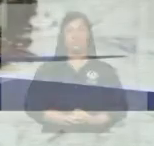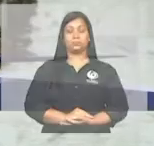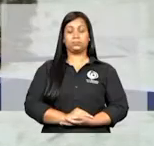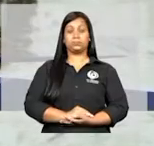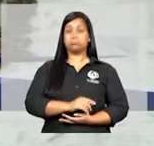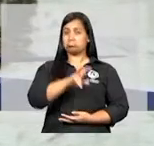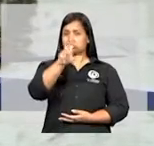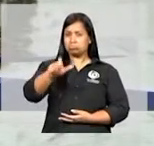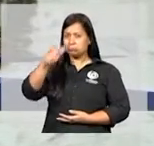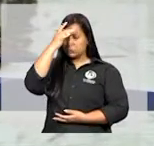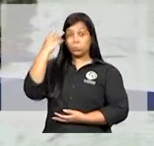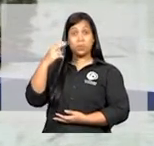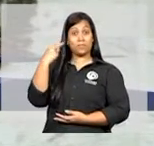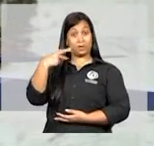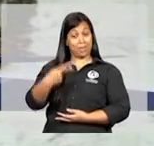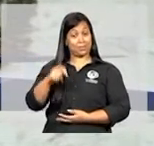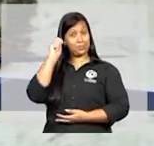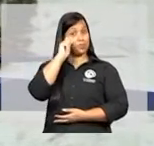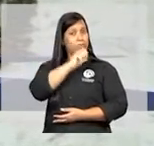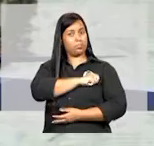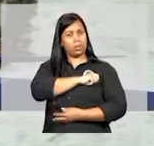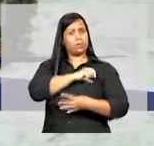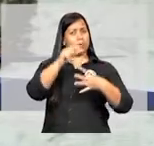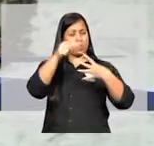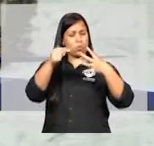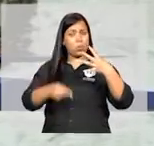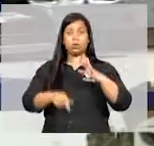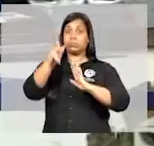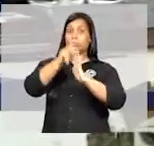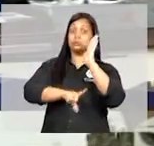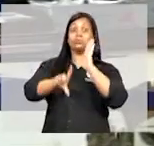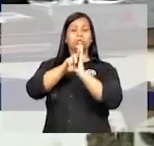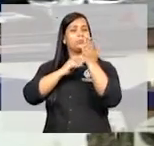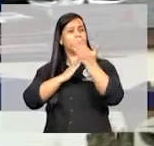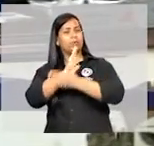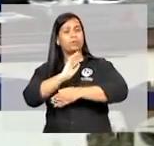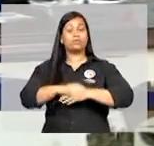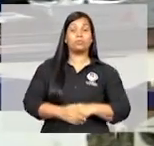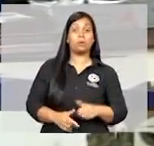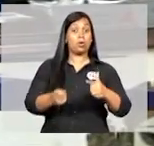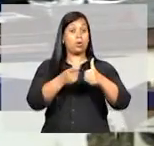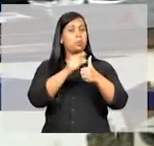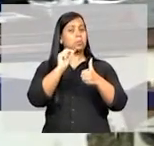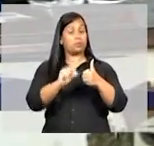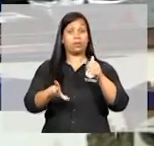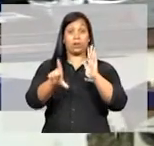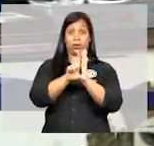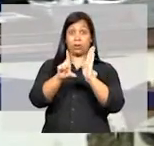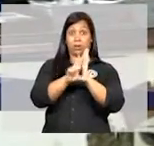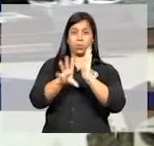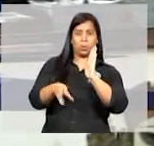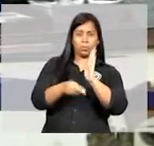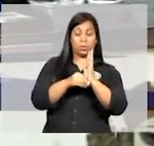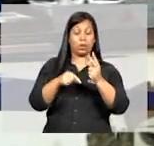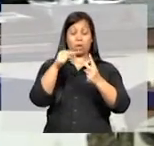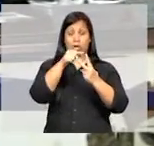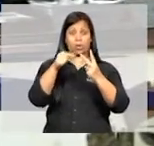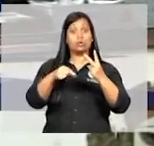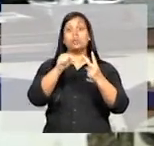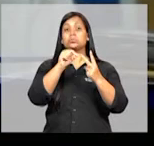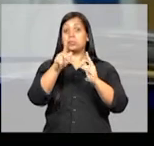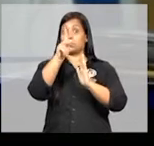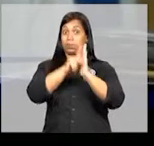Os vereadores de Rio Preto aprovaram quatro projetos de lei, um projeto de lei complementar e dois projetos de